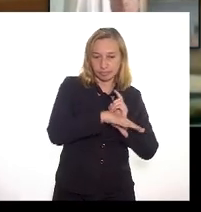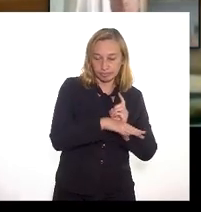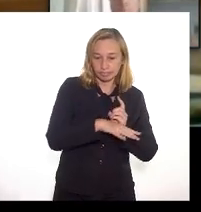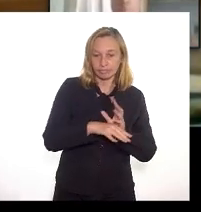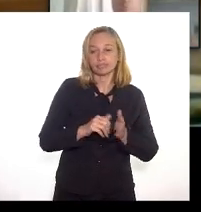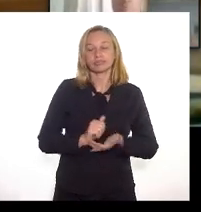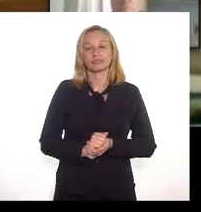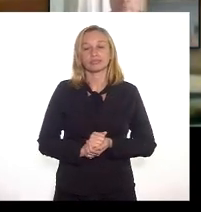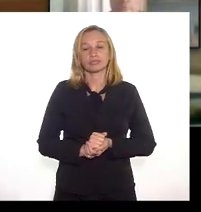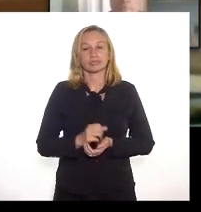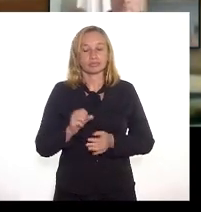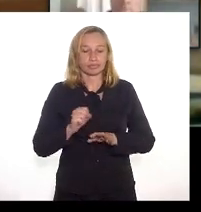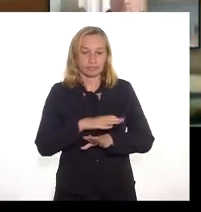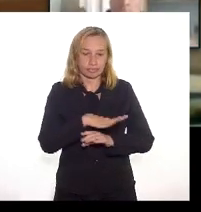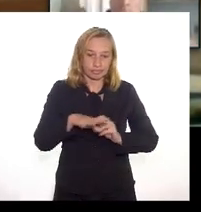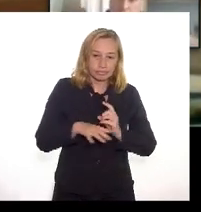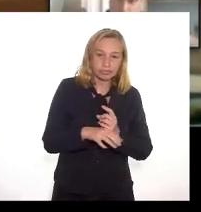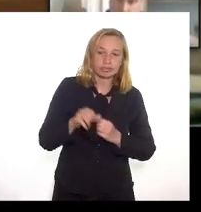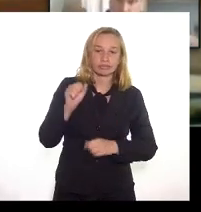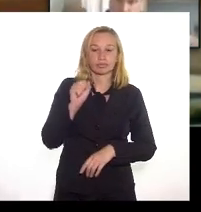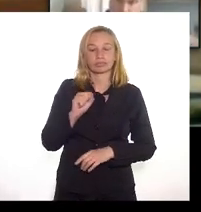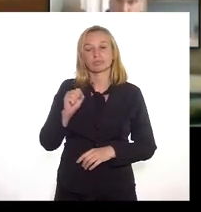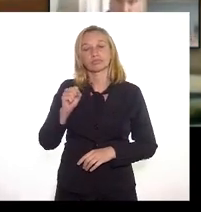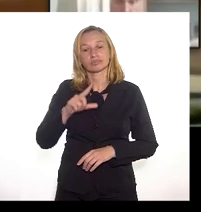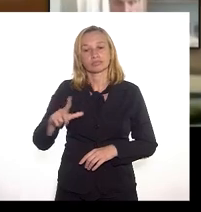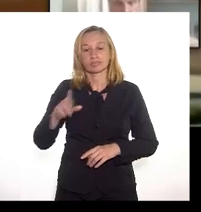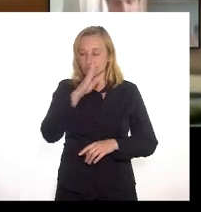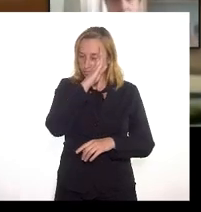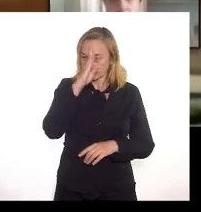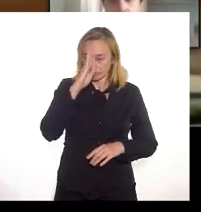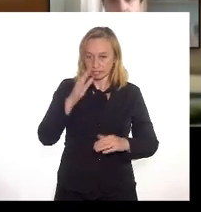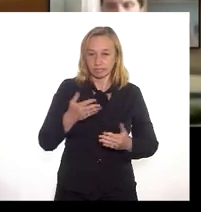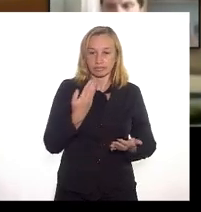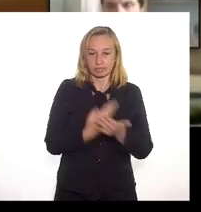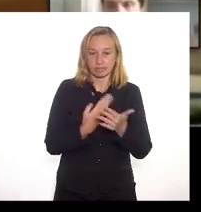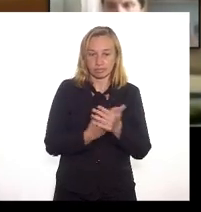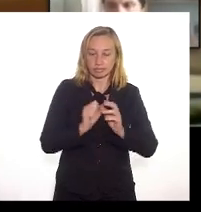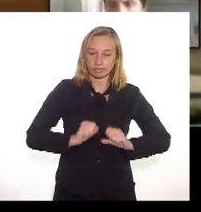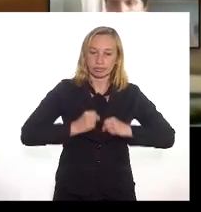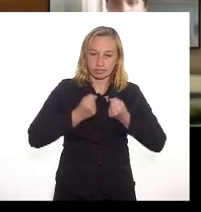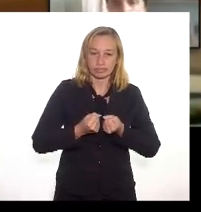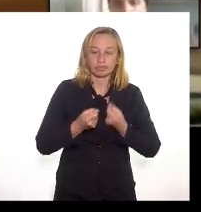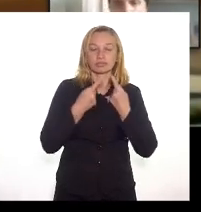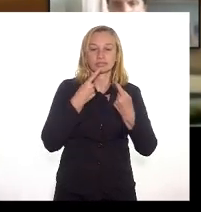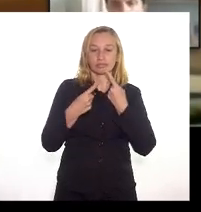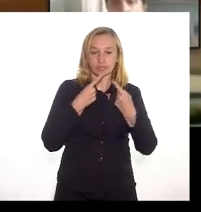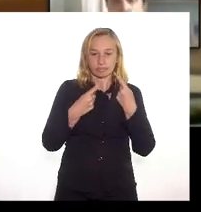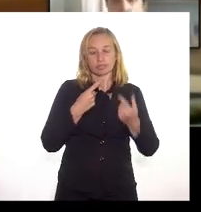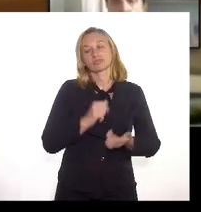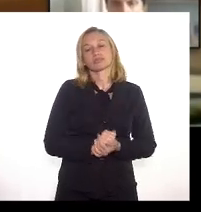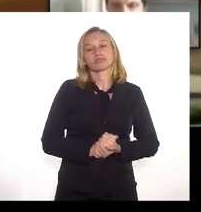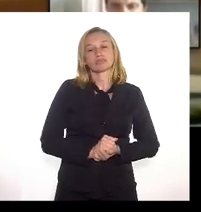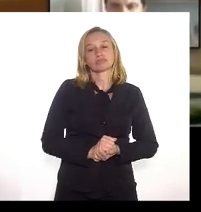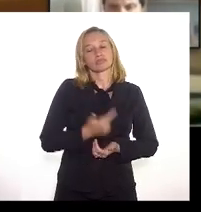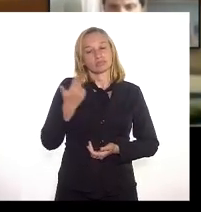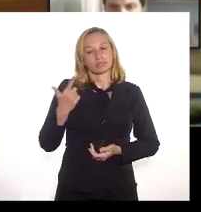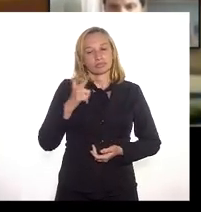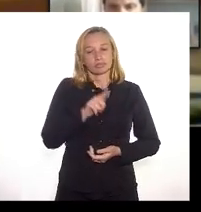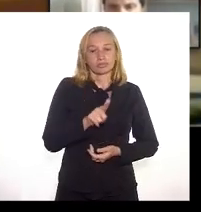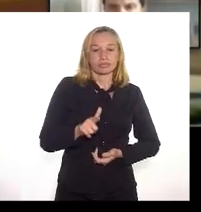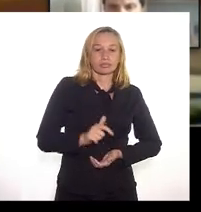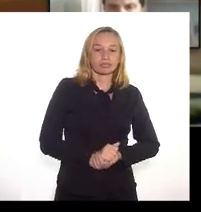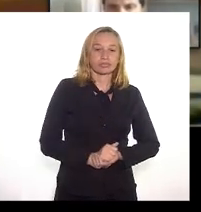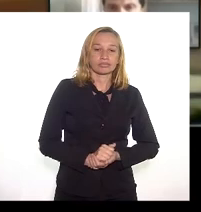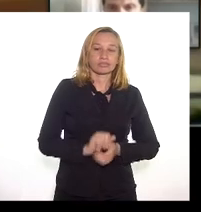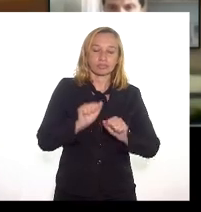da sociedade civil a academia que vem se dedicando a esse debate espero que a gente consiga garantir o máximo de